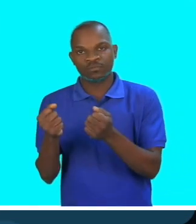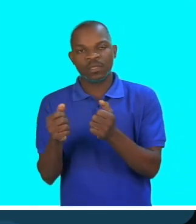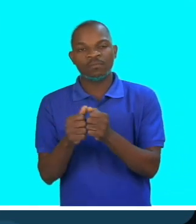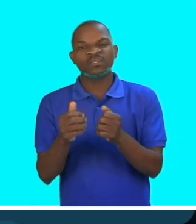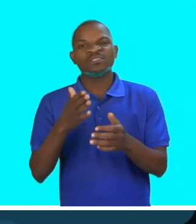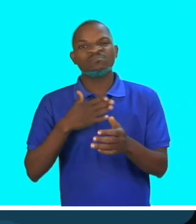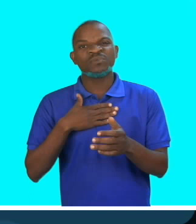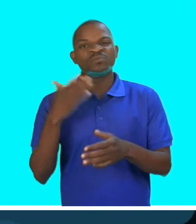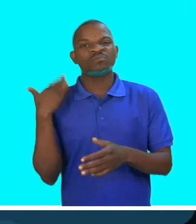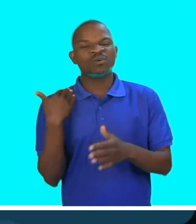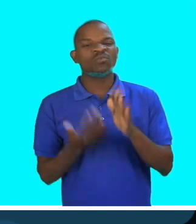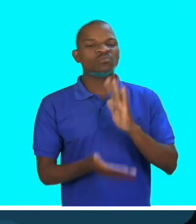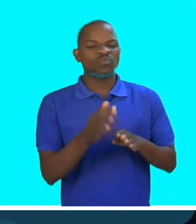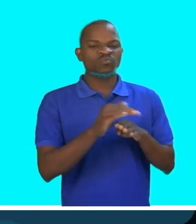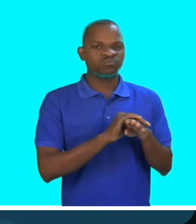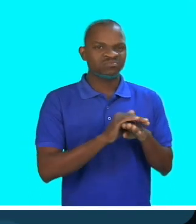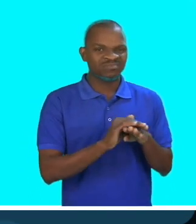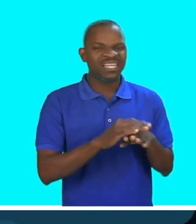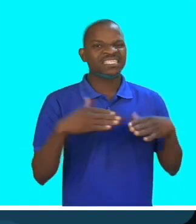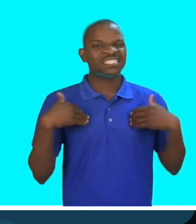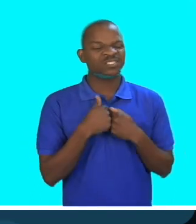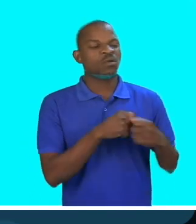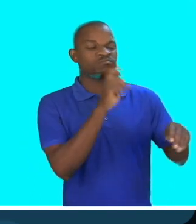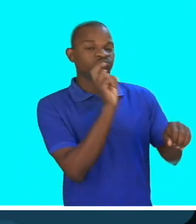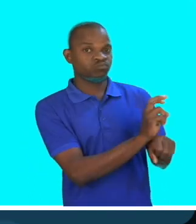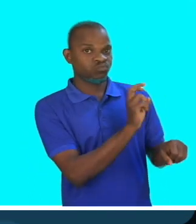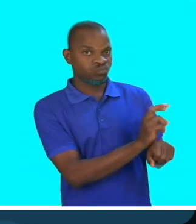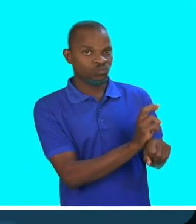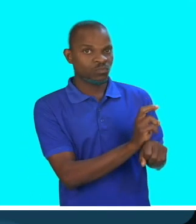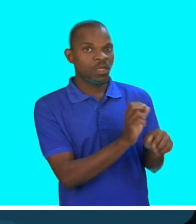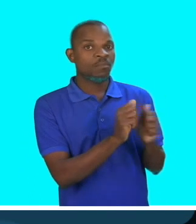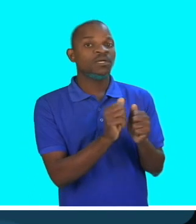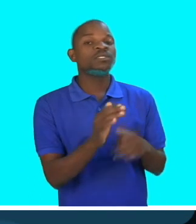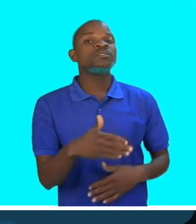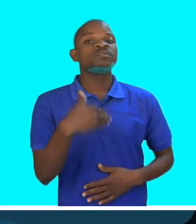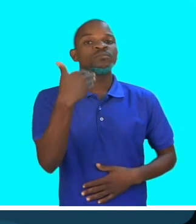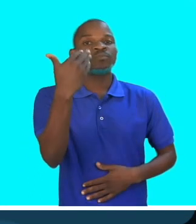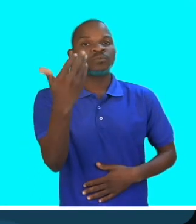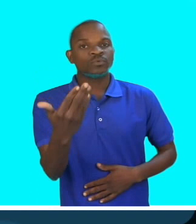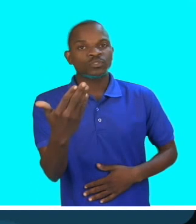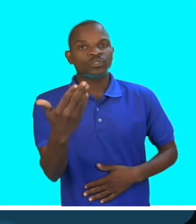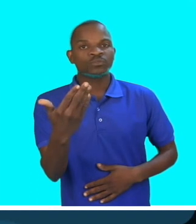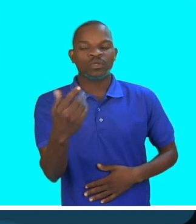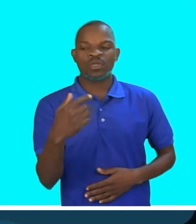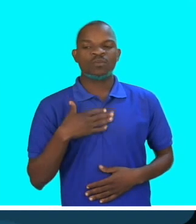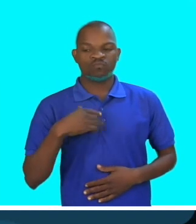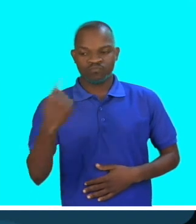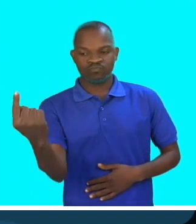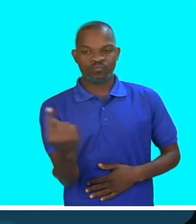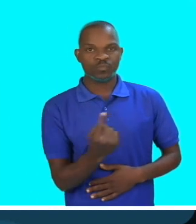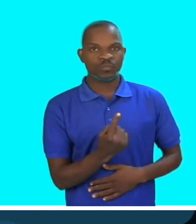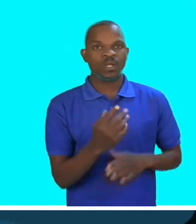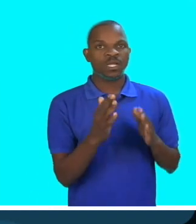e eu já tenho carro. Só que ele também usou a moto e chegou aonde e ele também arrumou. A moto ficou arrumada. Então, depois de tudo